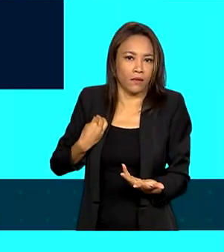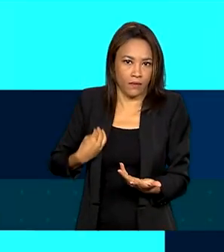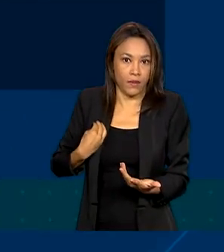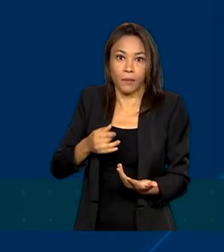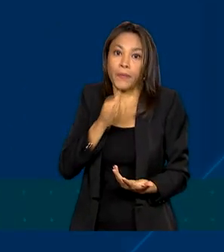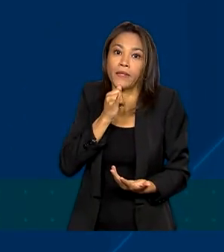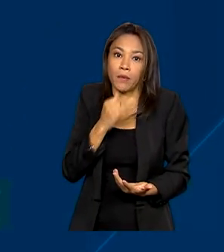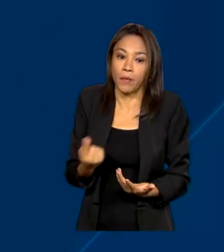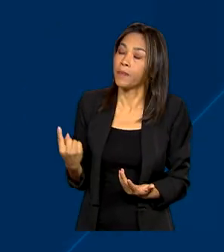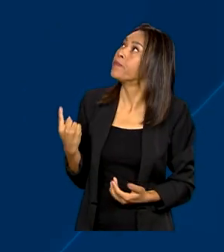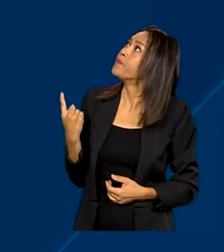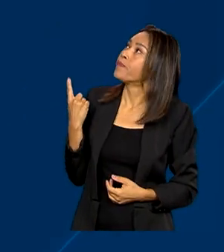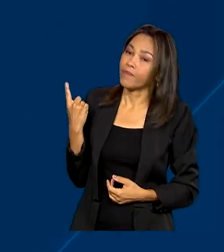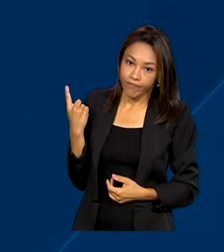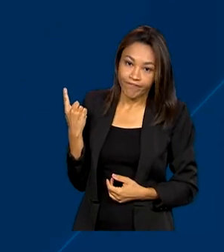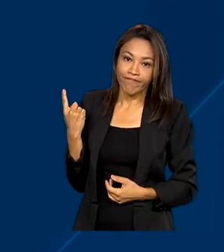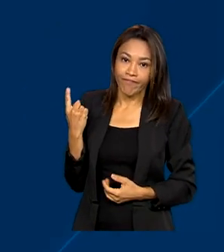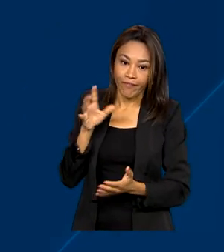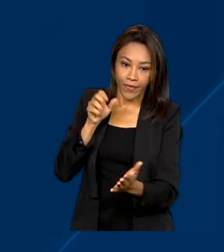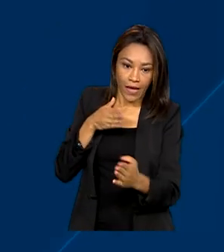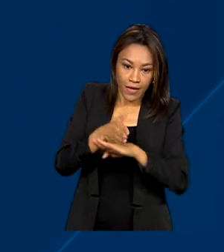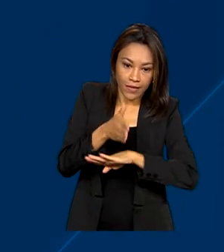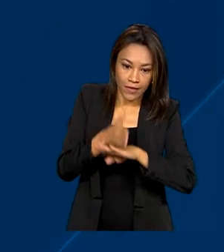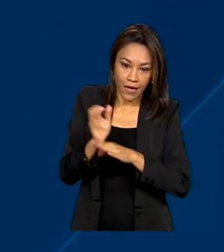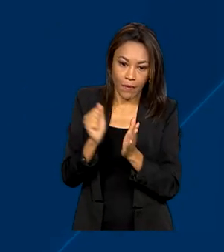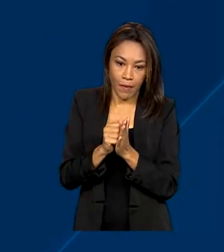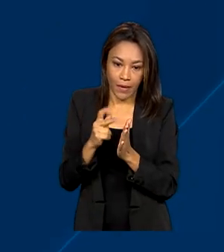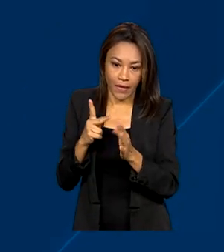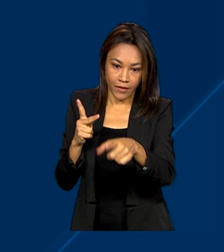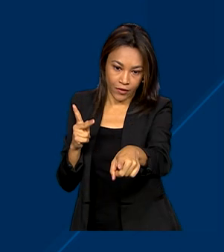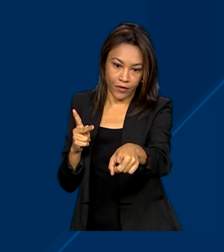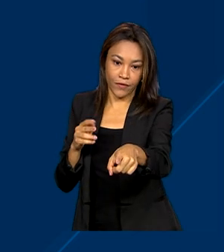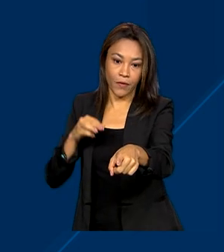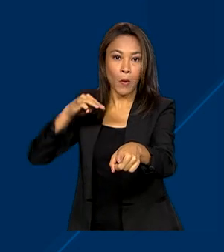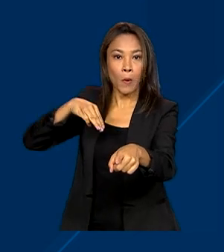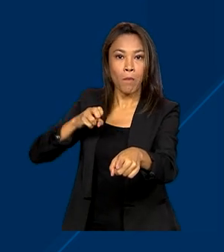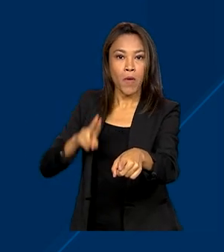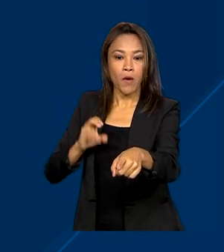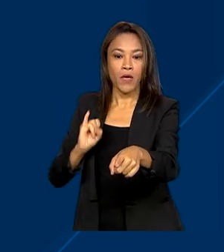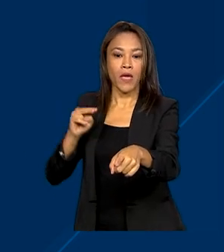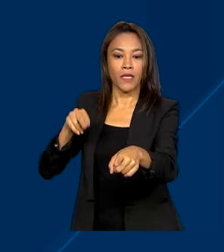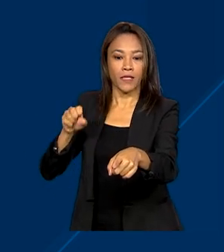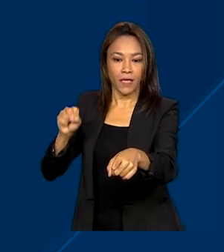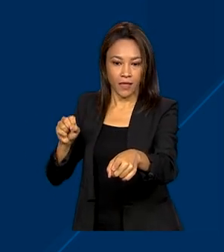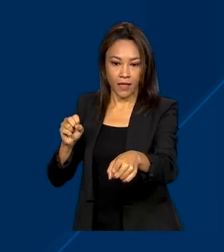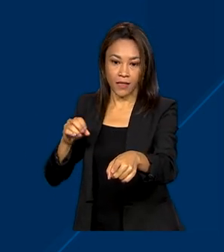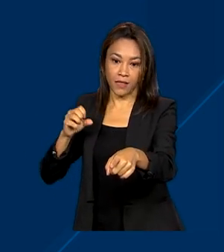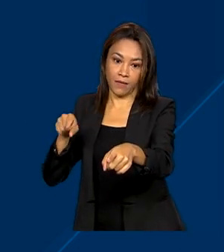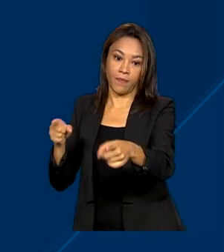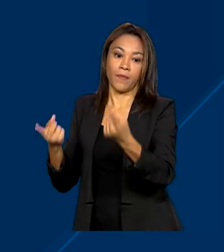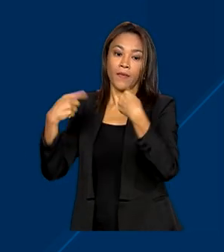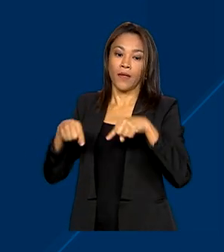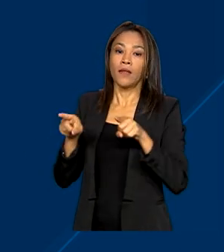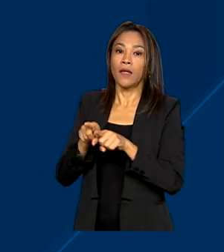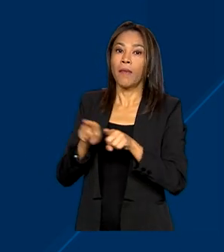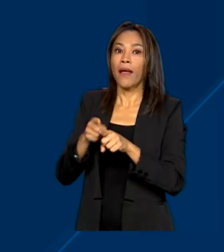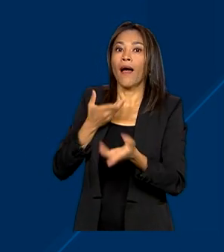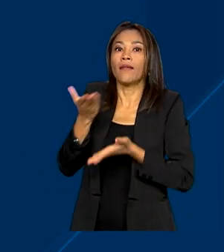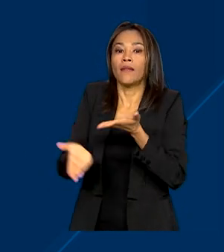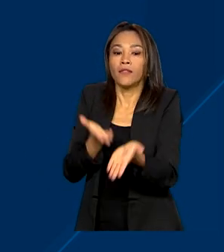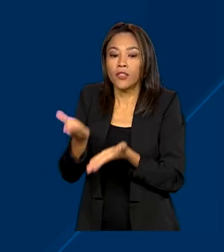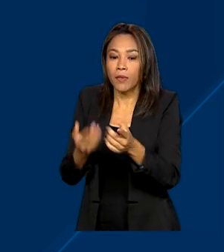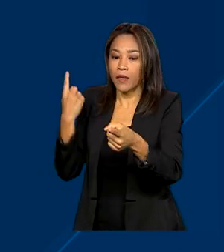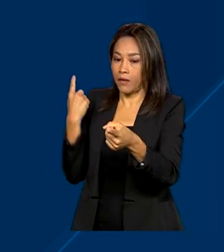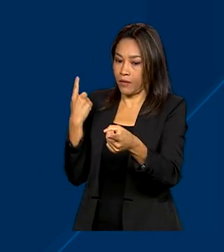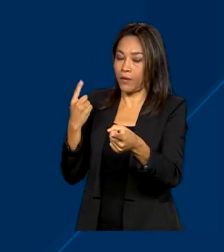Uma delas é acessar o aplicativo Meu INSS com selo ouro. Ser atendido presencialmente em alguma agência do